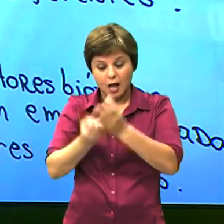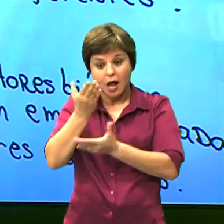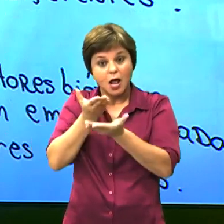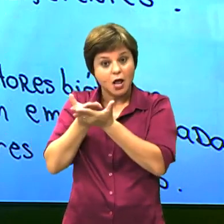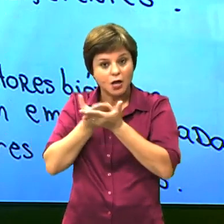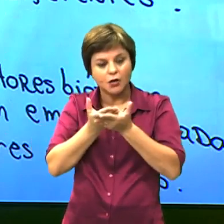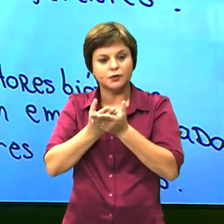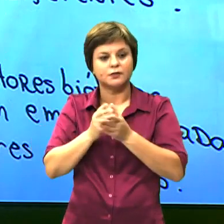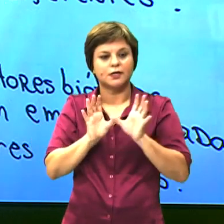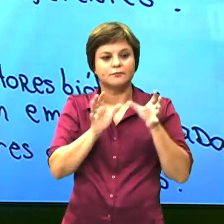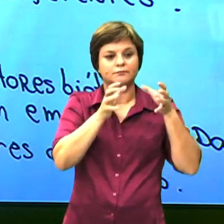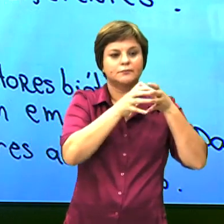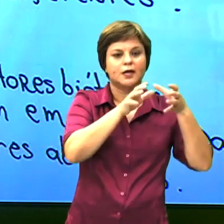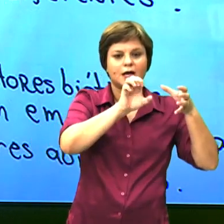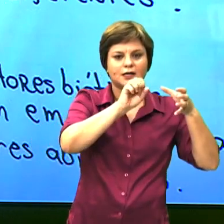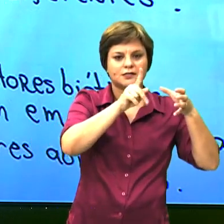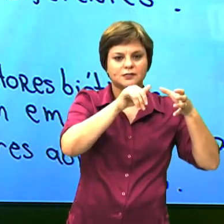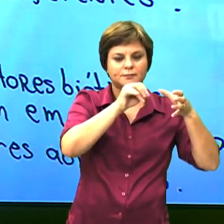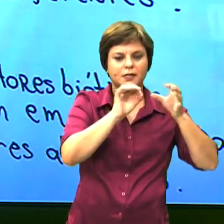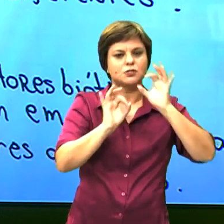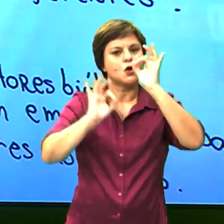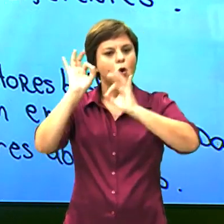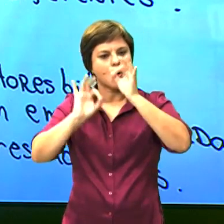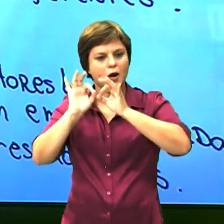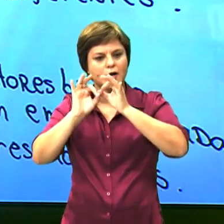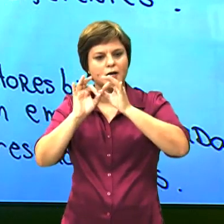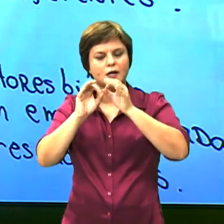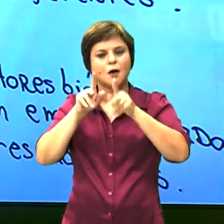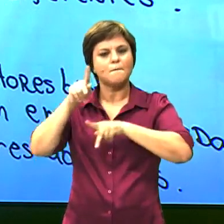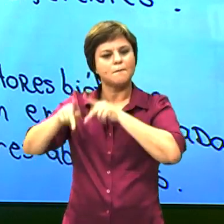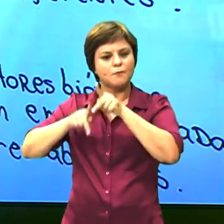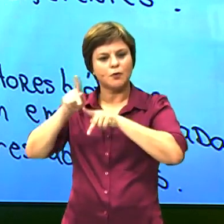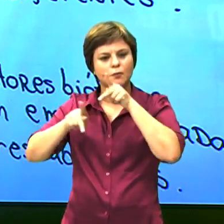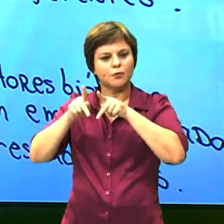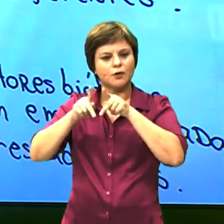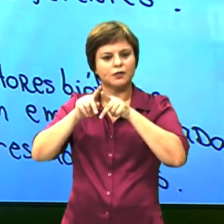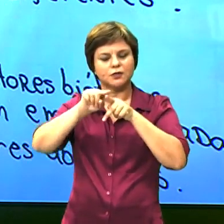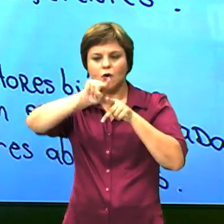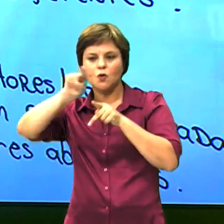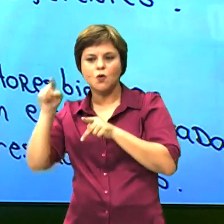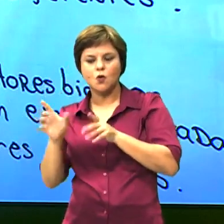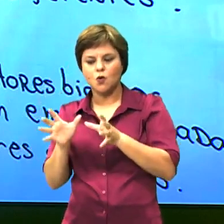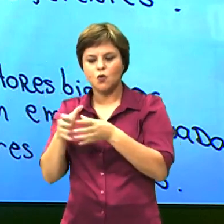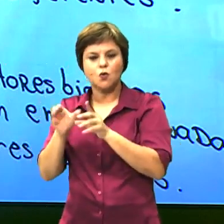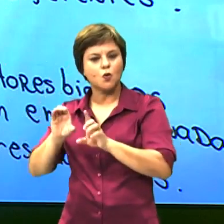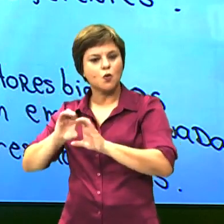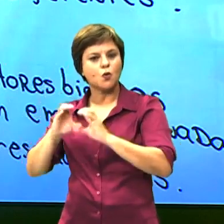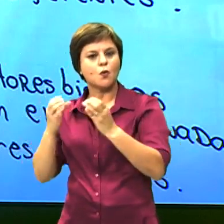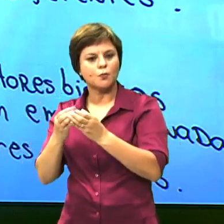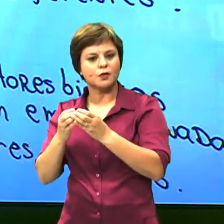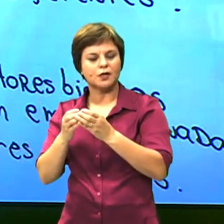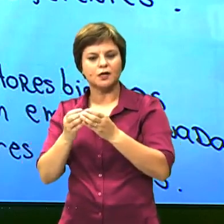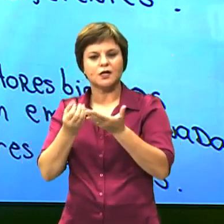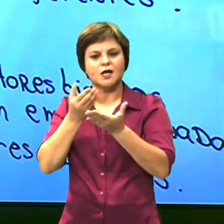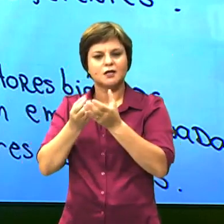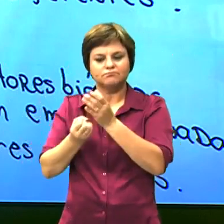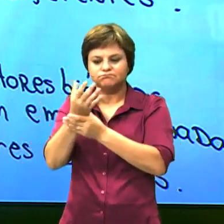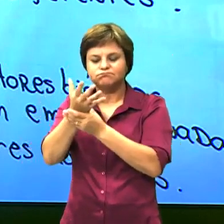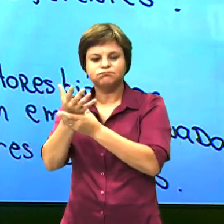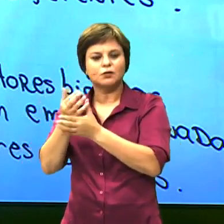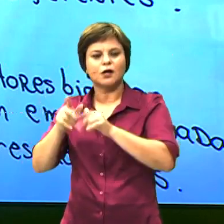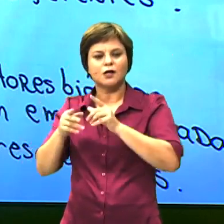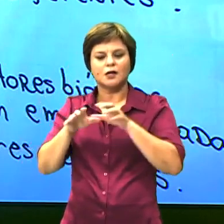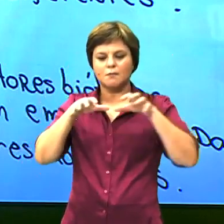espécie, organismo, população, comunidade, ecossistema,